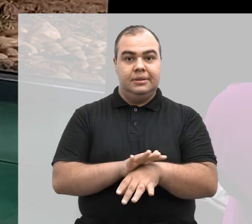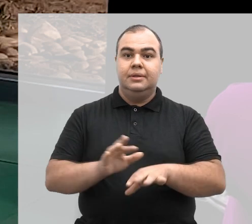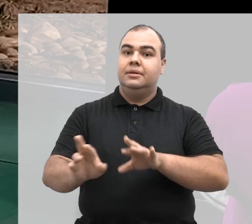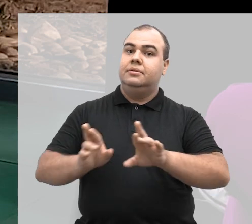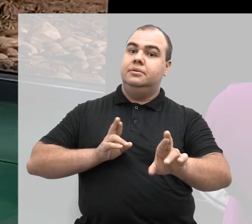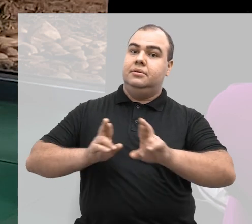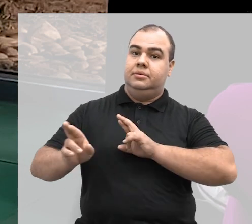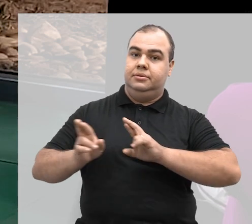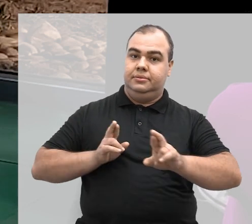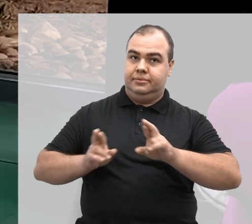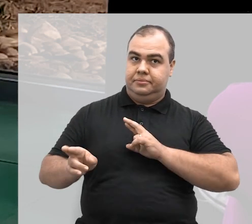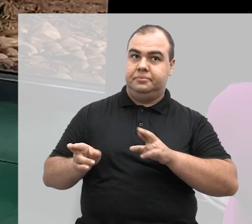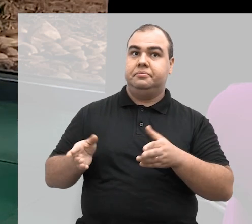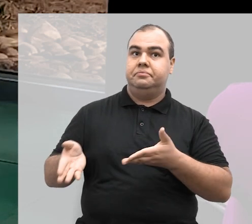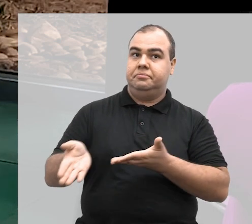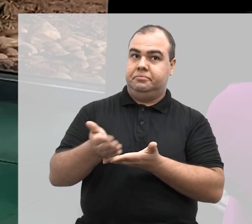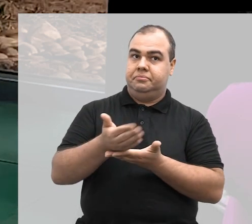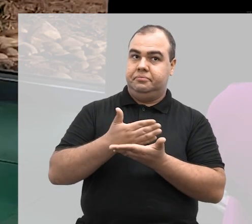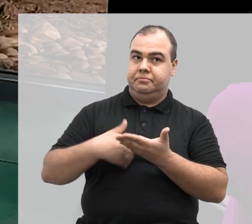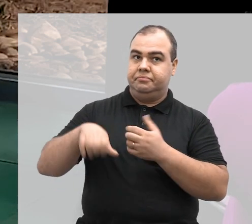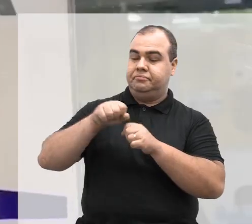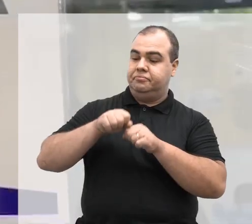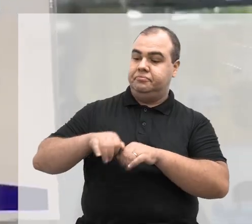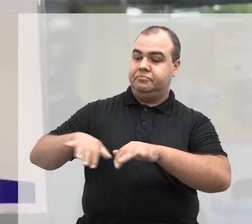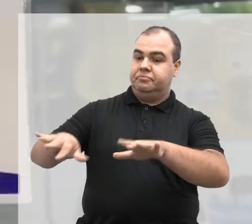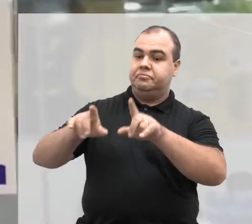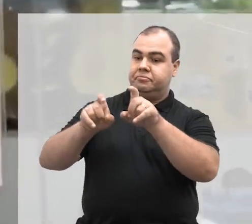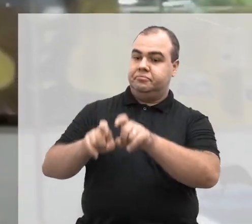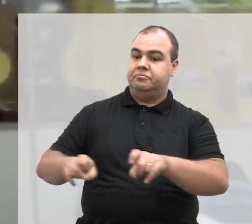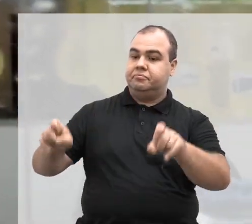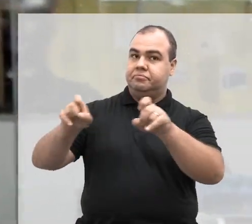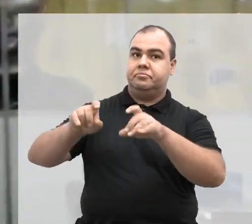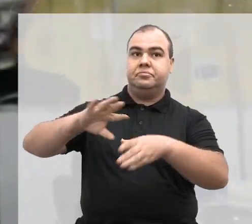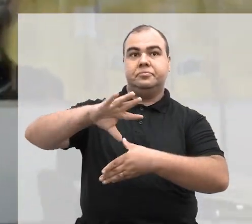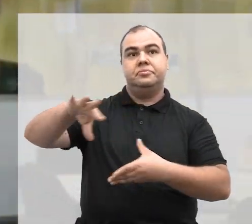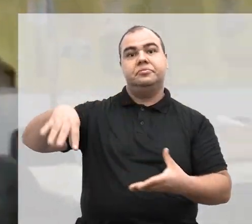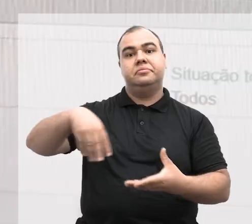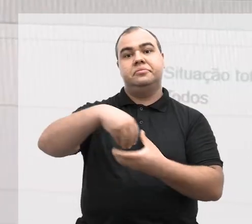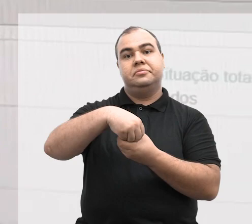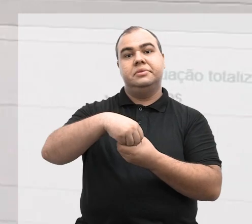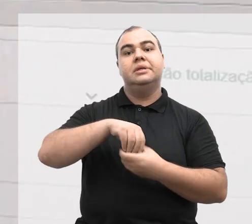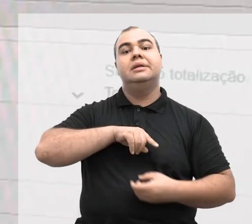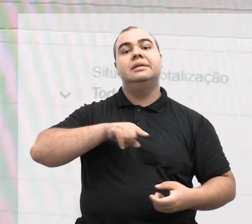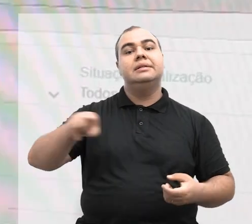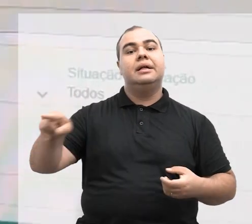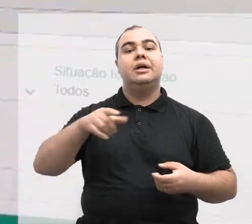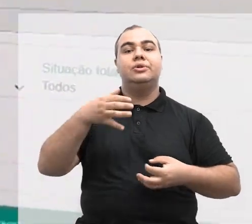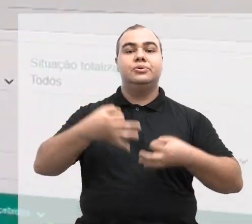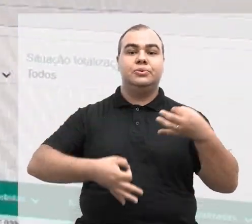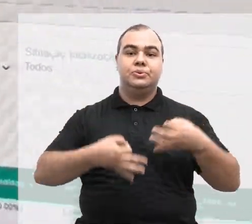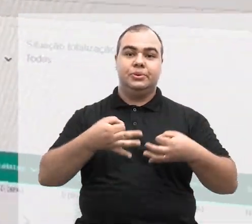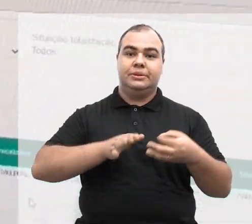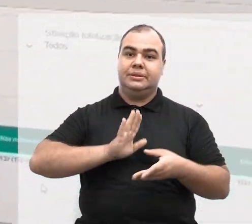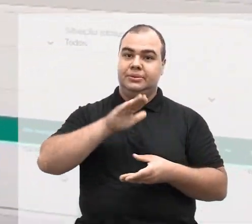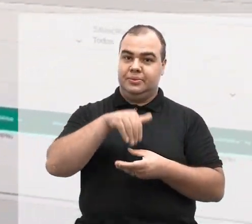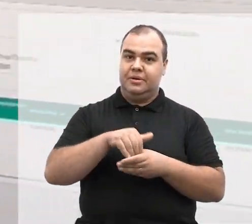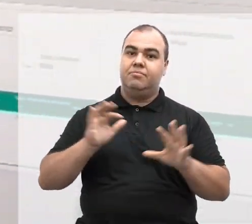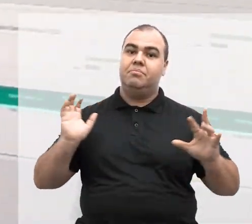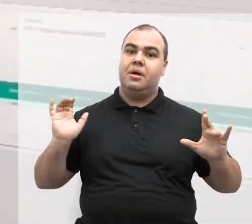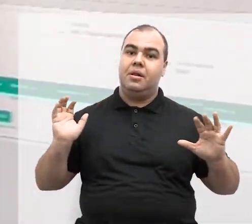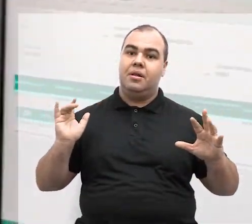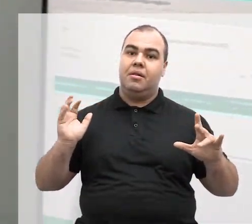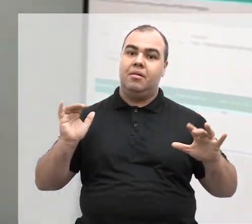resultados são transmitidos para os computadores da justiça eleitoral, que então fazem a